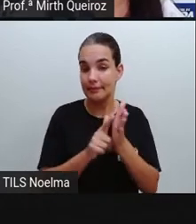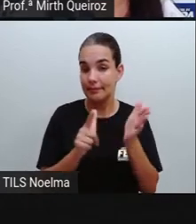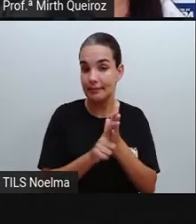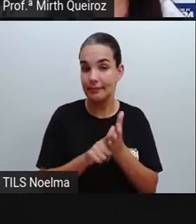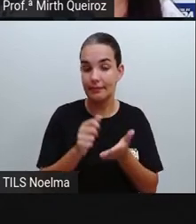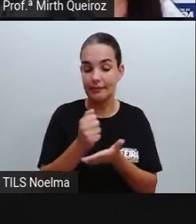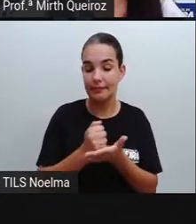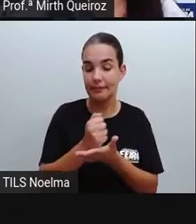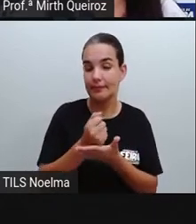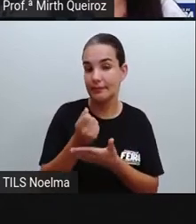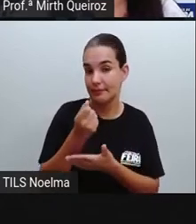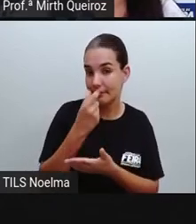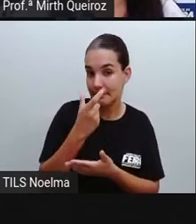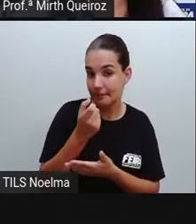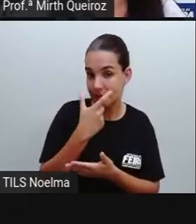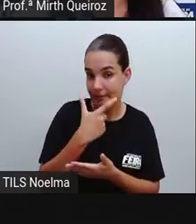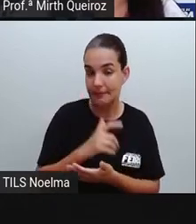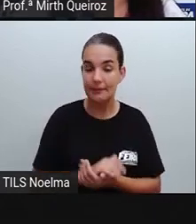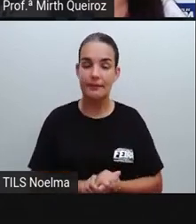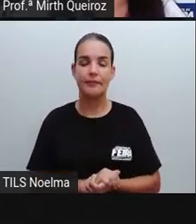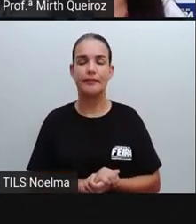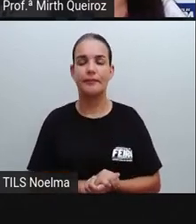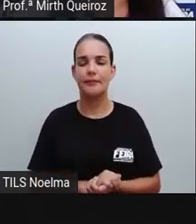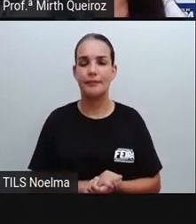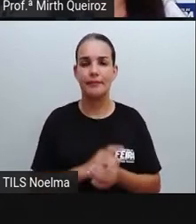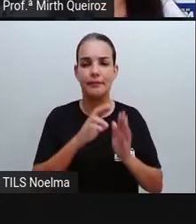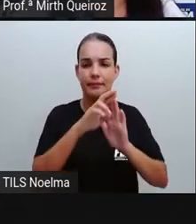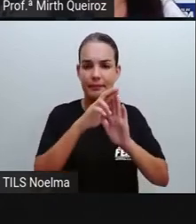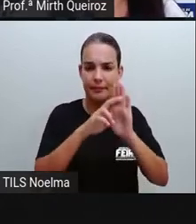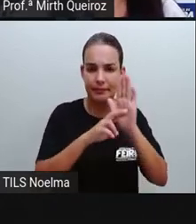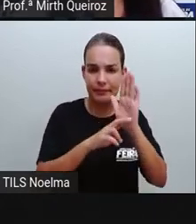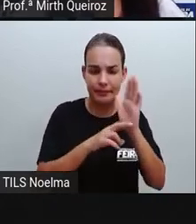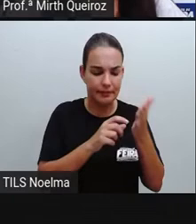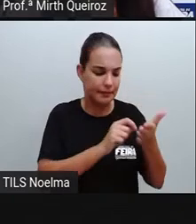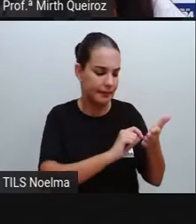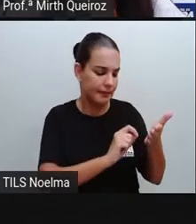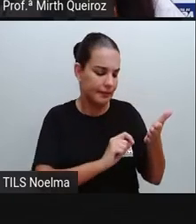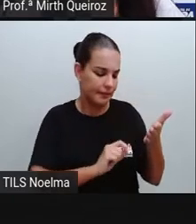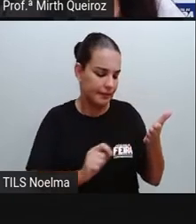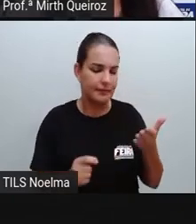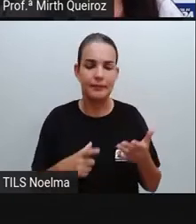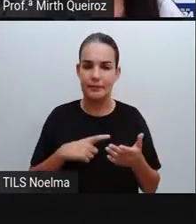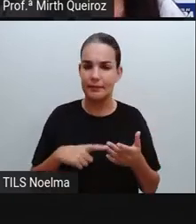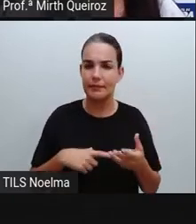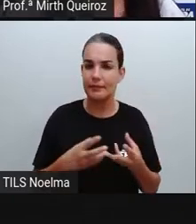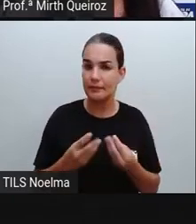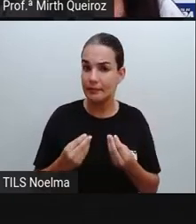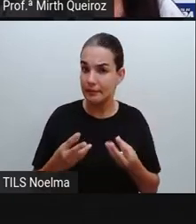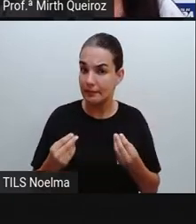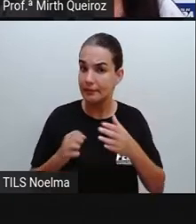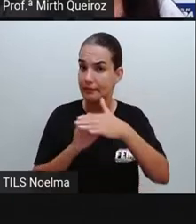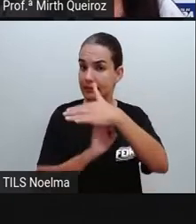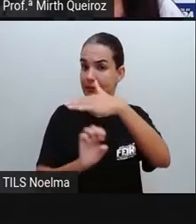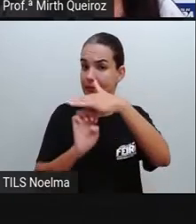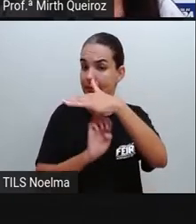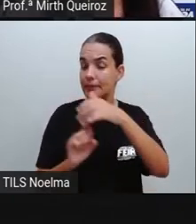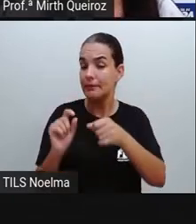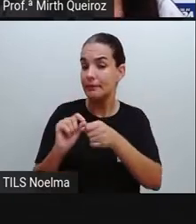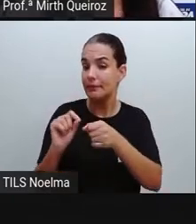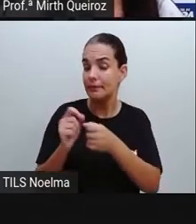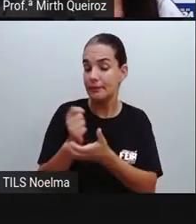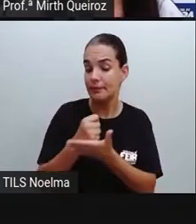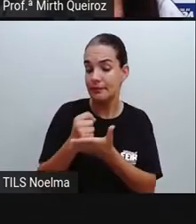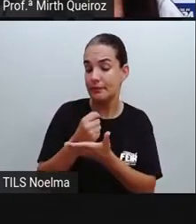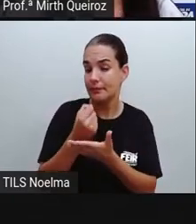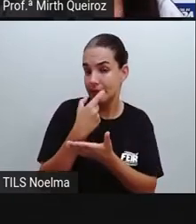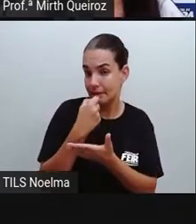não só de um único tipo de fabricante, né? Mas vários fabricantes aí. E esses